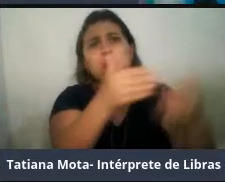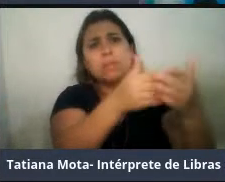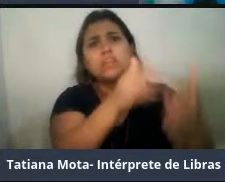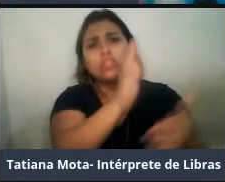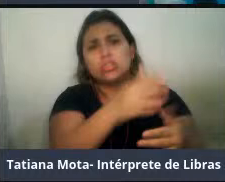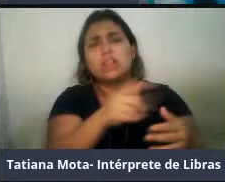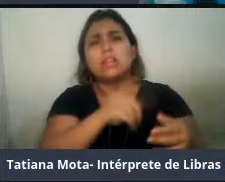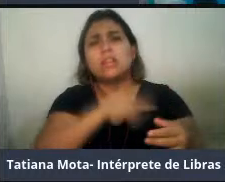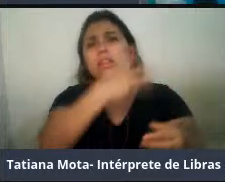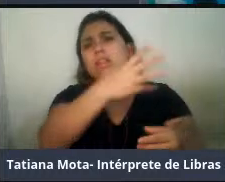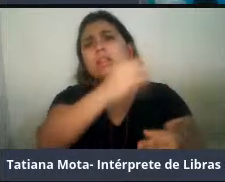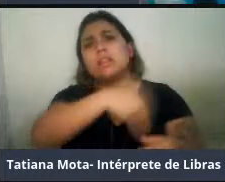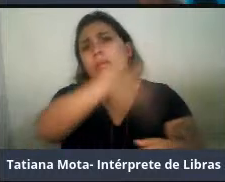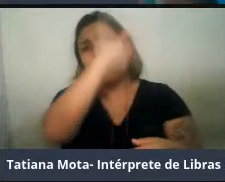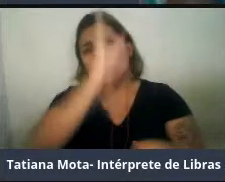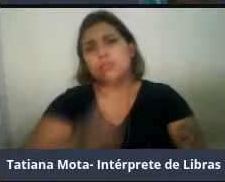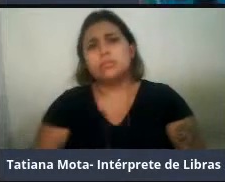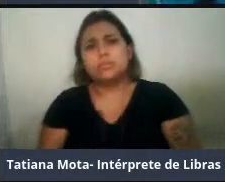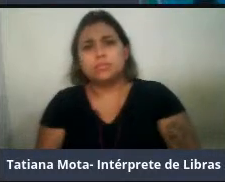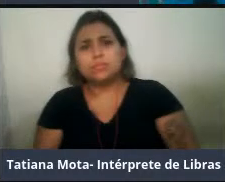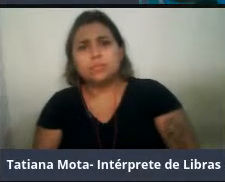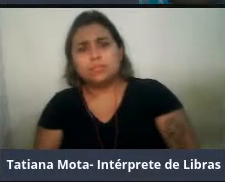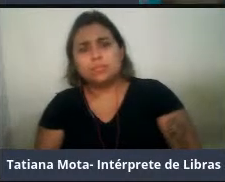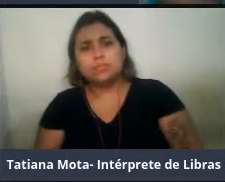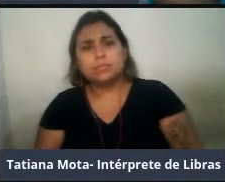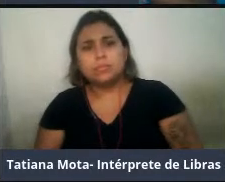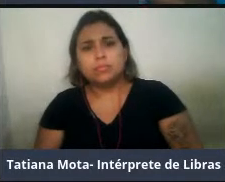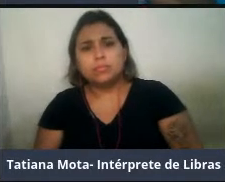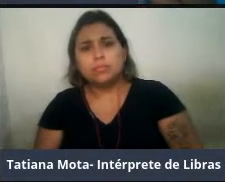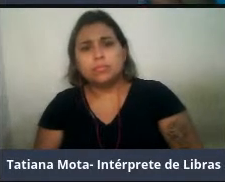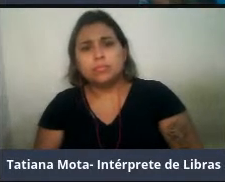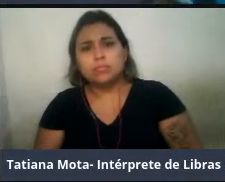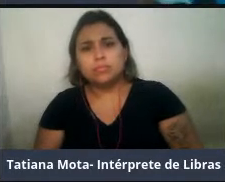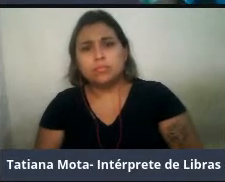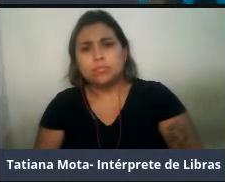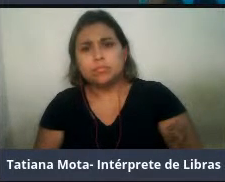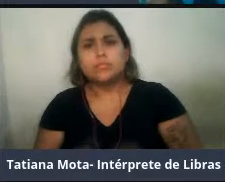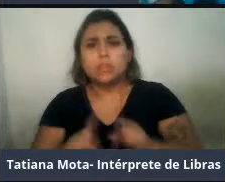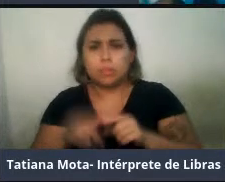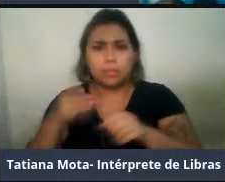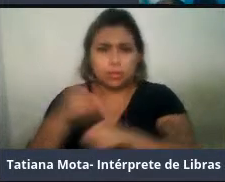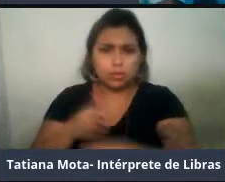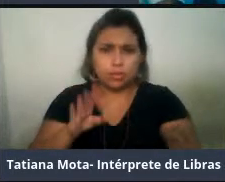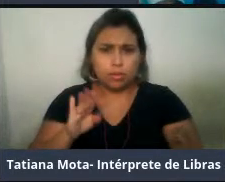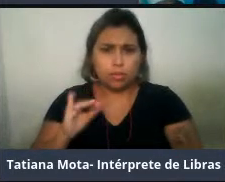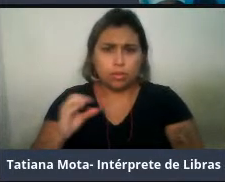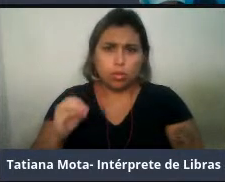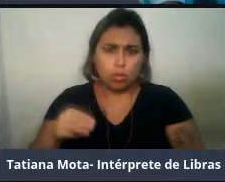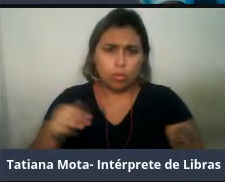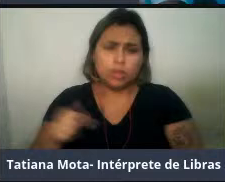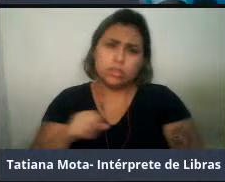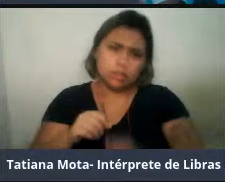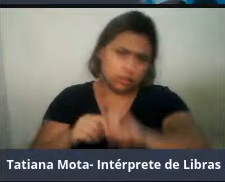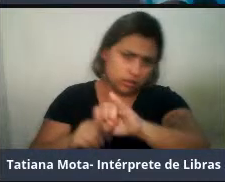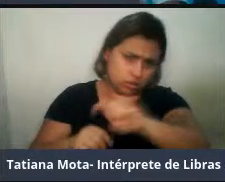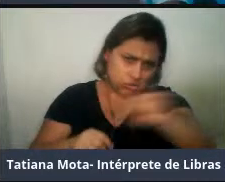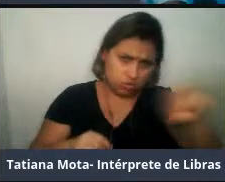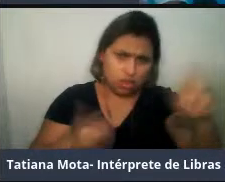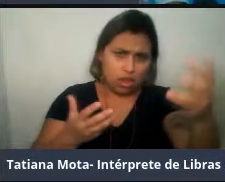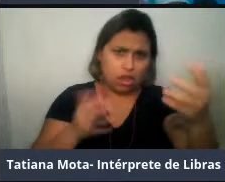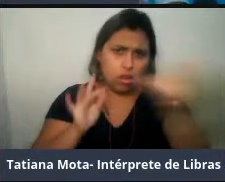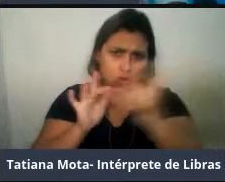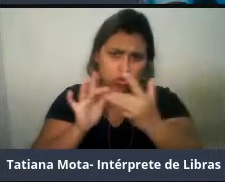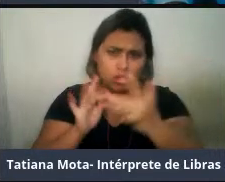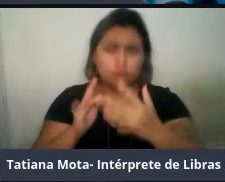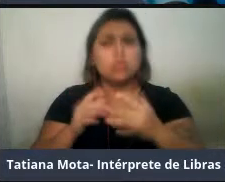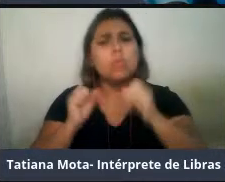de 30 bichos. E do Bioma também, que é o grupo de pesquisa que eu faço parte. Se vocês quiserem entrar em contato com a gente, tem aqui todos esses